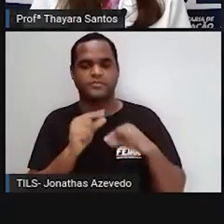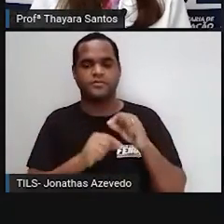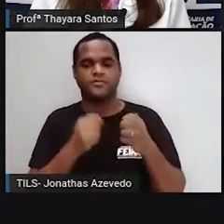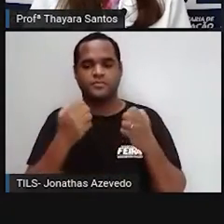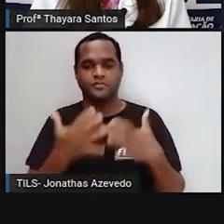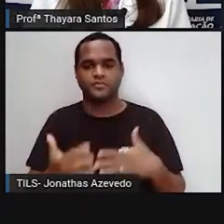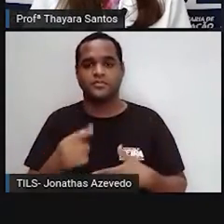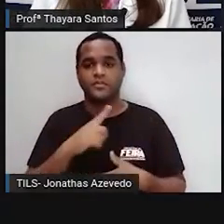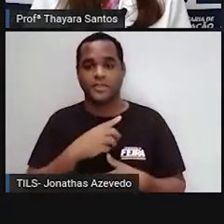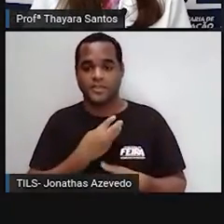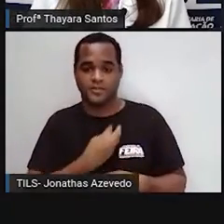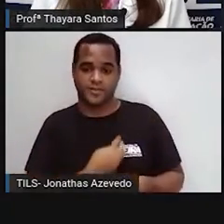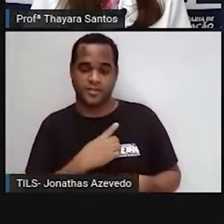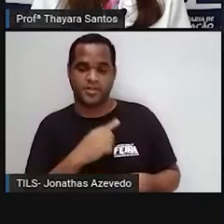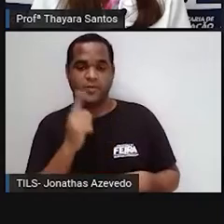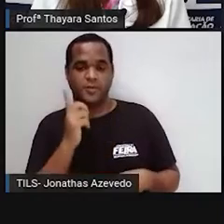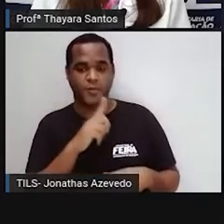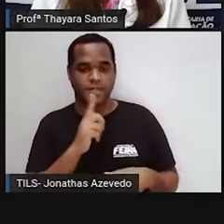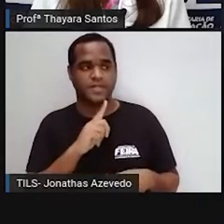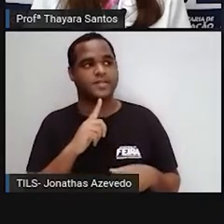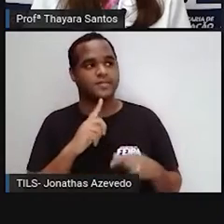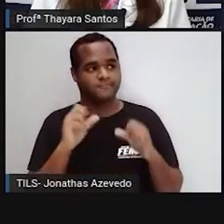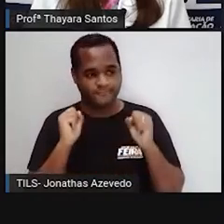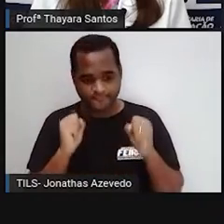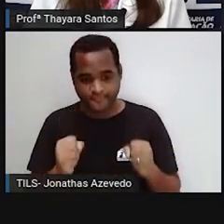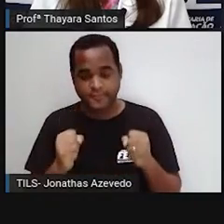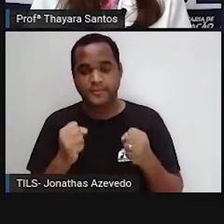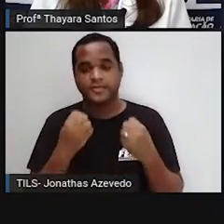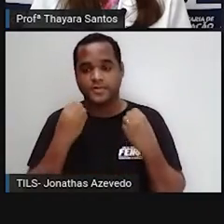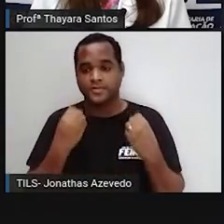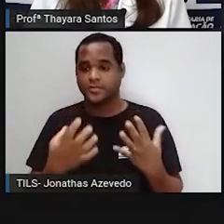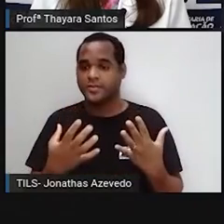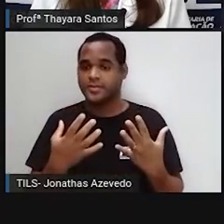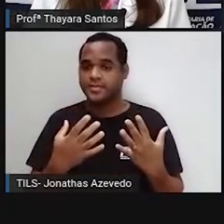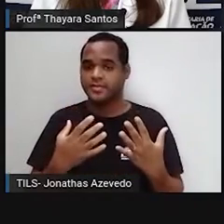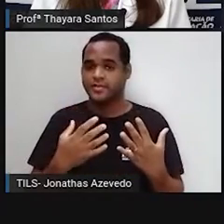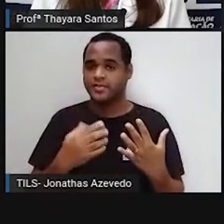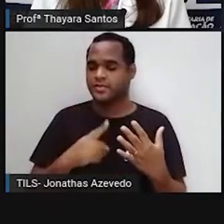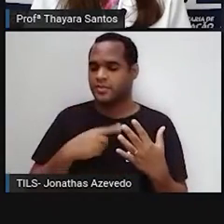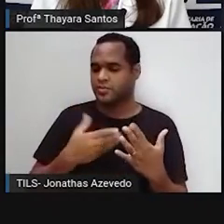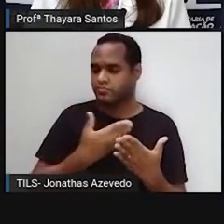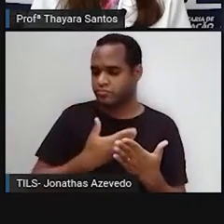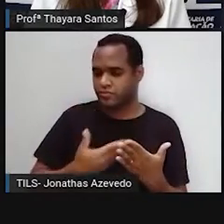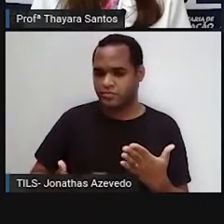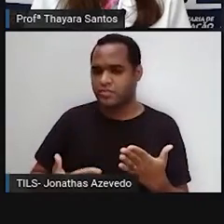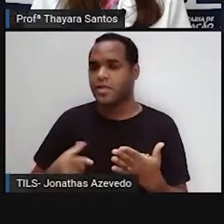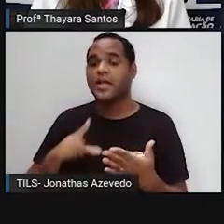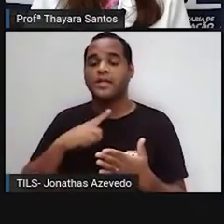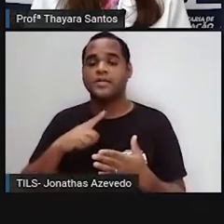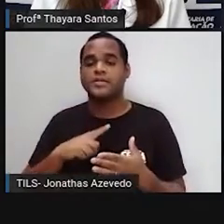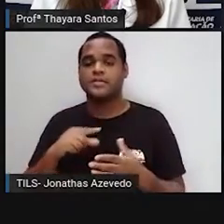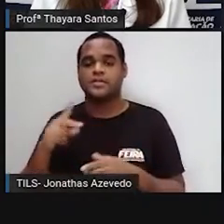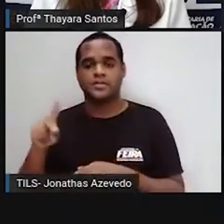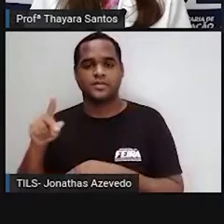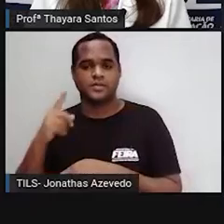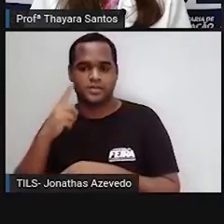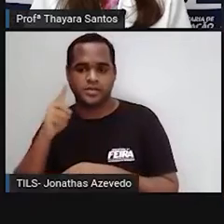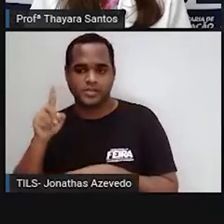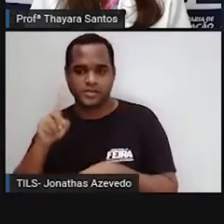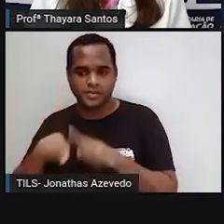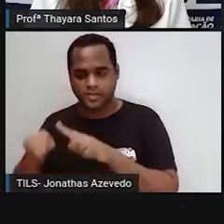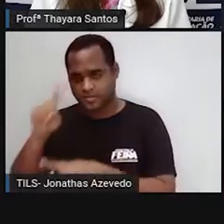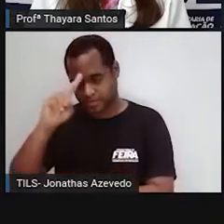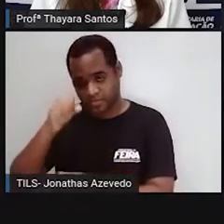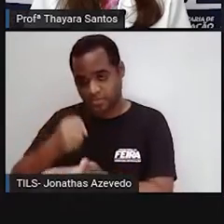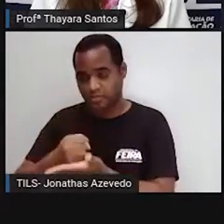consiga reverter esse quadro, tá? Em nível governamental, os tomadores de decisão, que são os